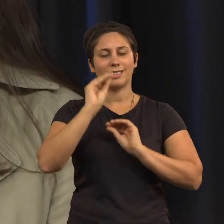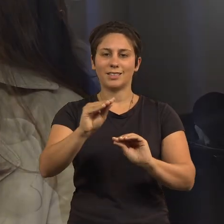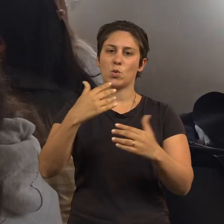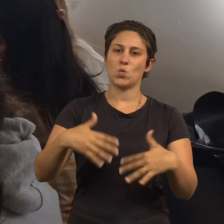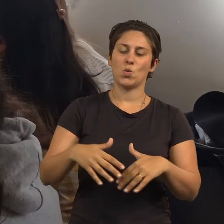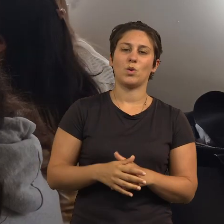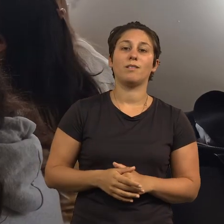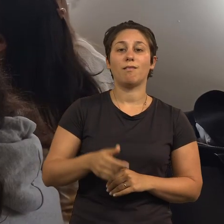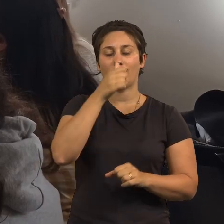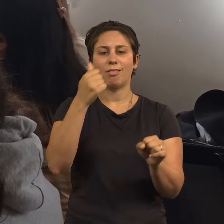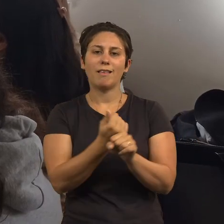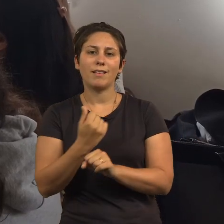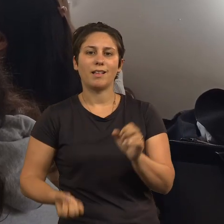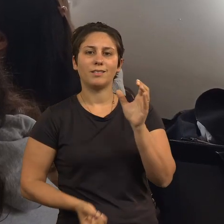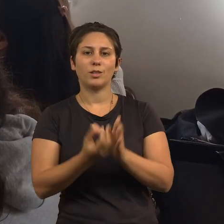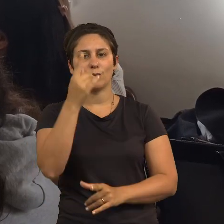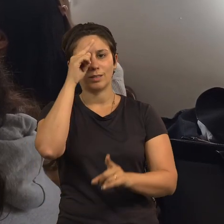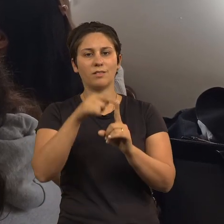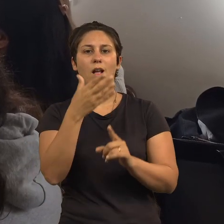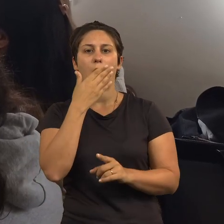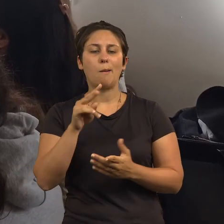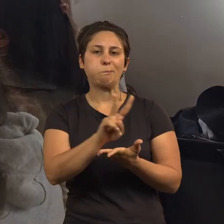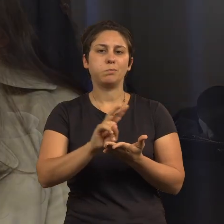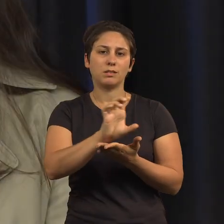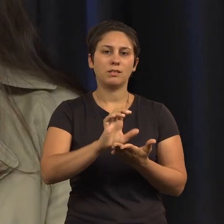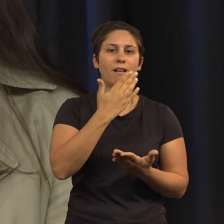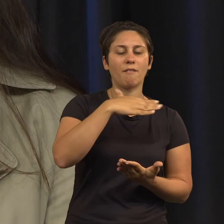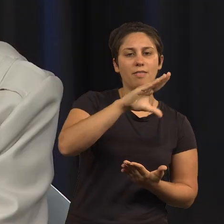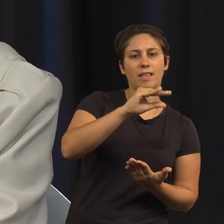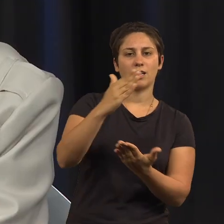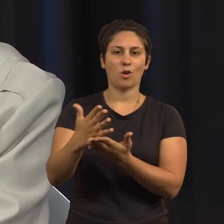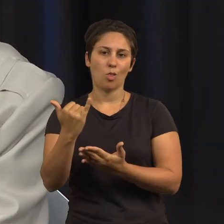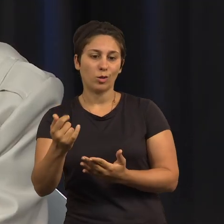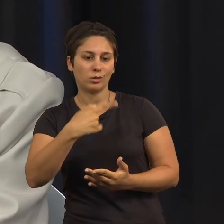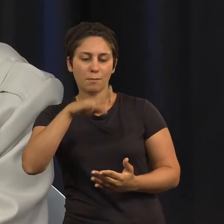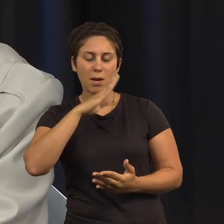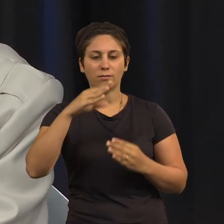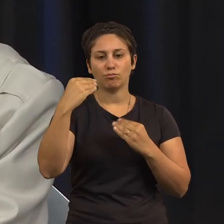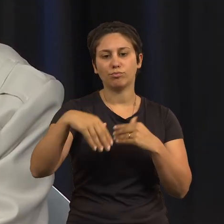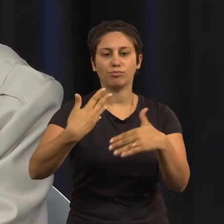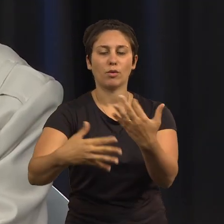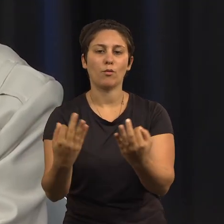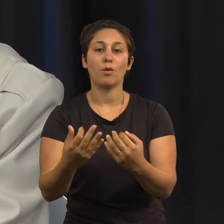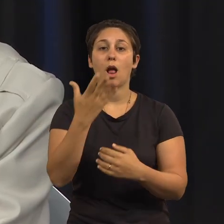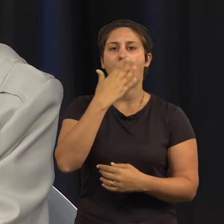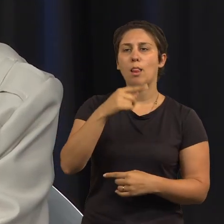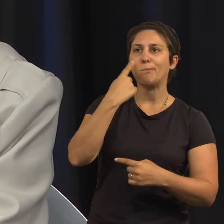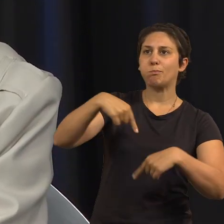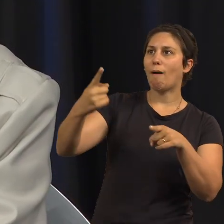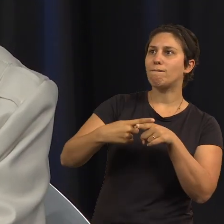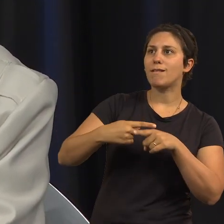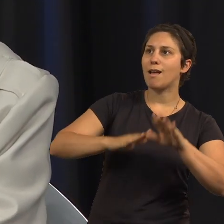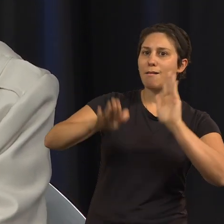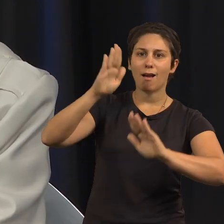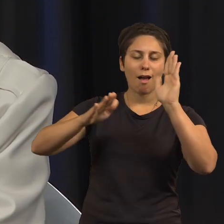para alunos do segundo ciclo, dos 10 aos 12 anos, que pusemos em prática. Os alunos revelaram-se muito participativos, gostaram